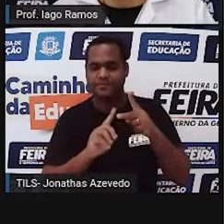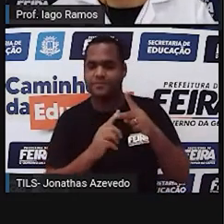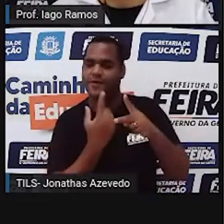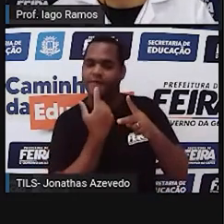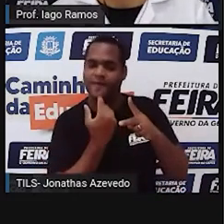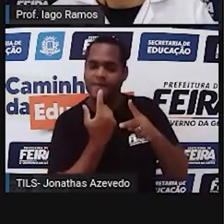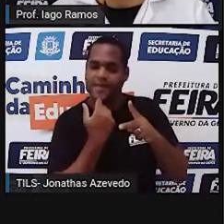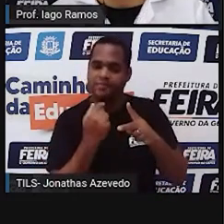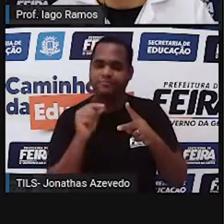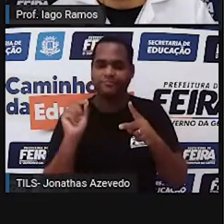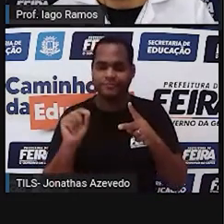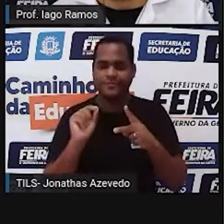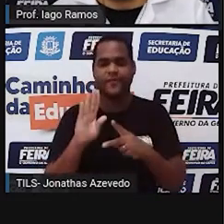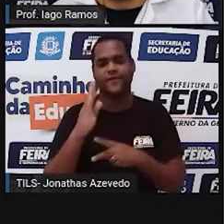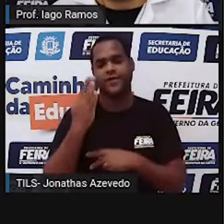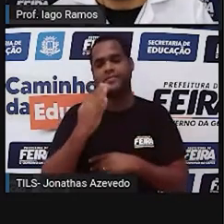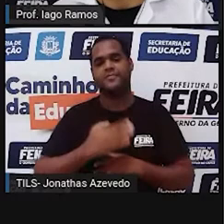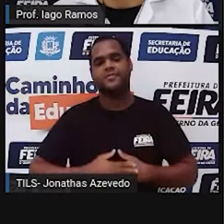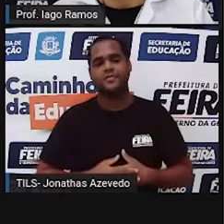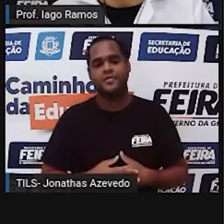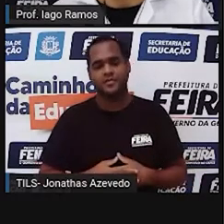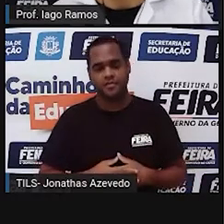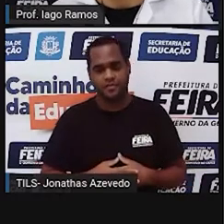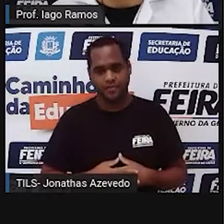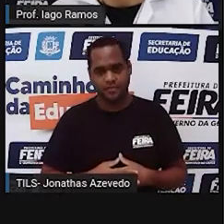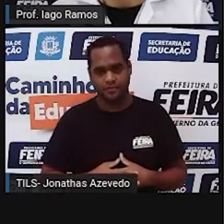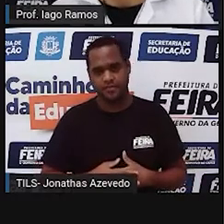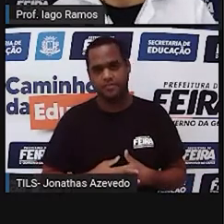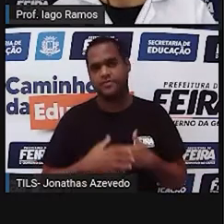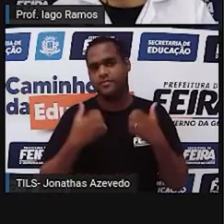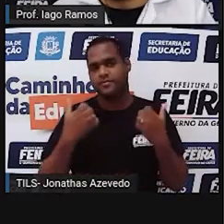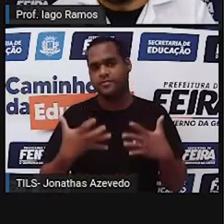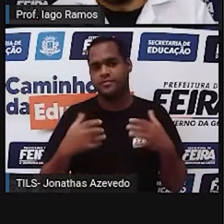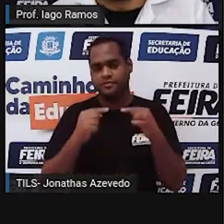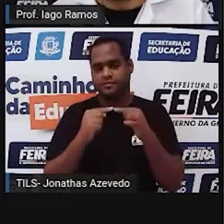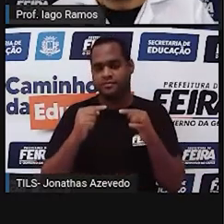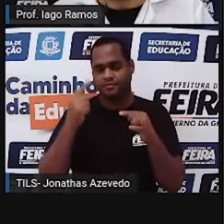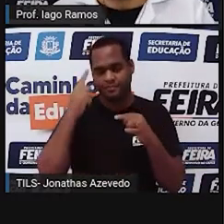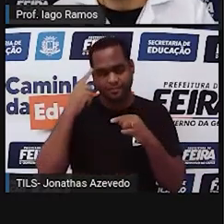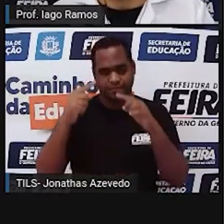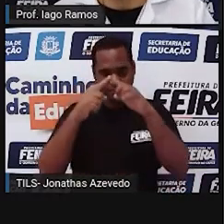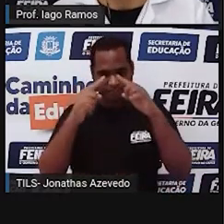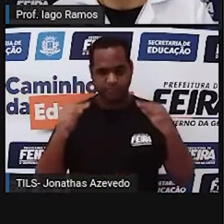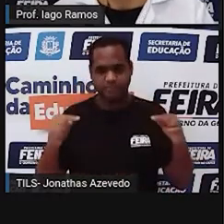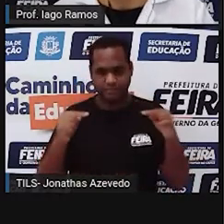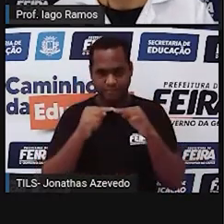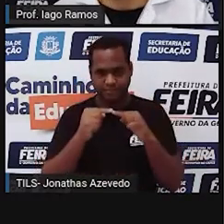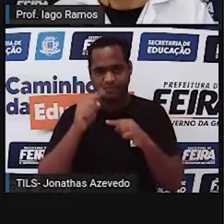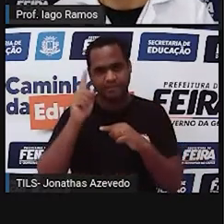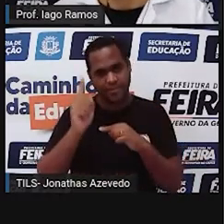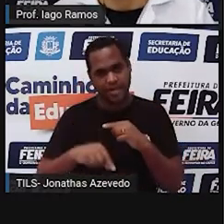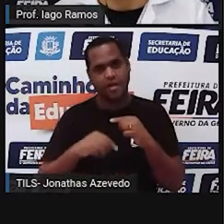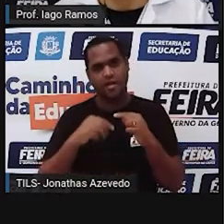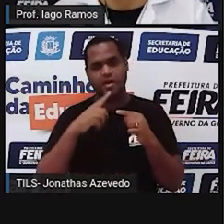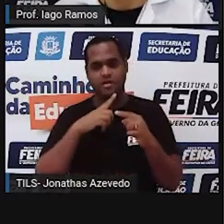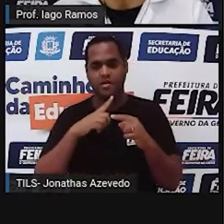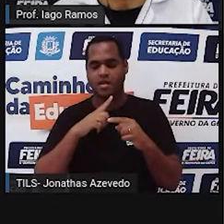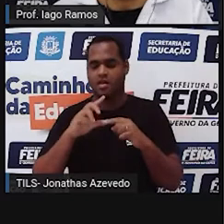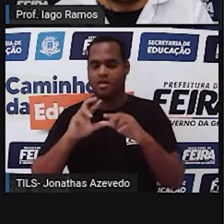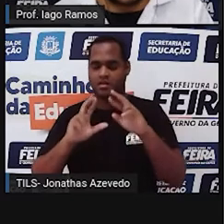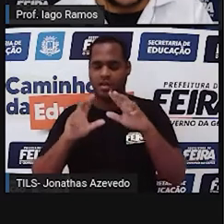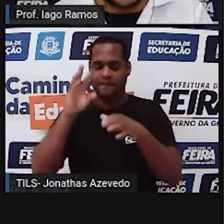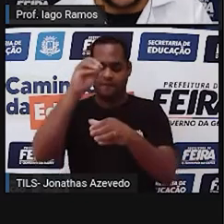vermelho falso significa falso, tá? Então o triângulo é um polígono com três ângulos